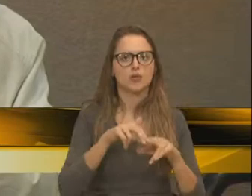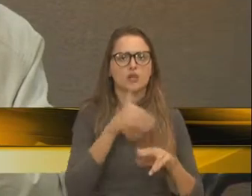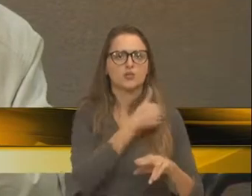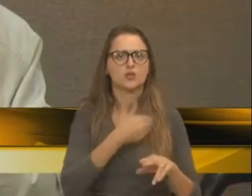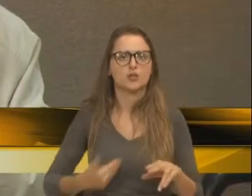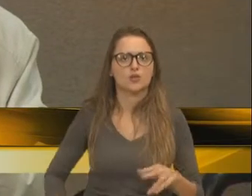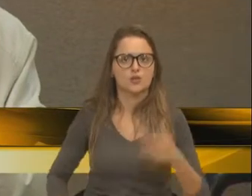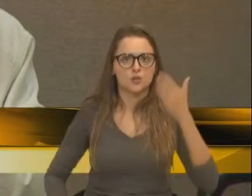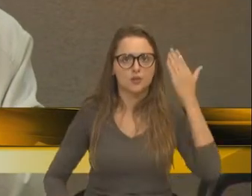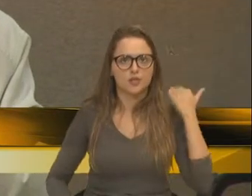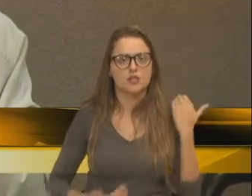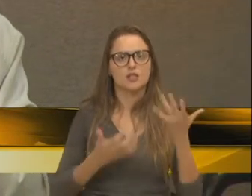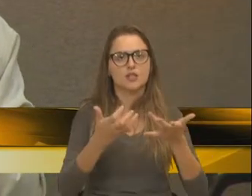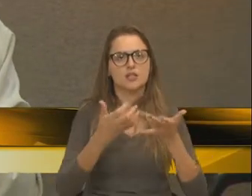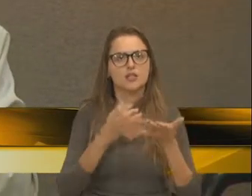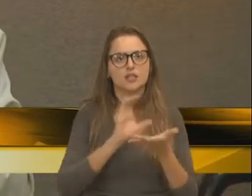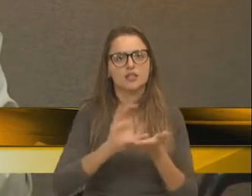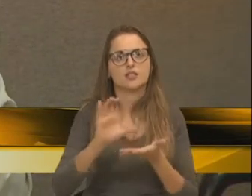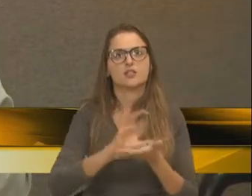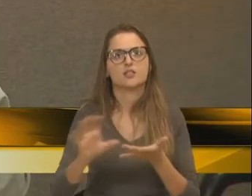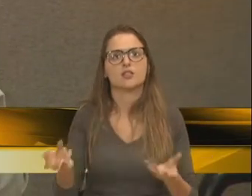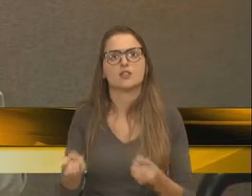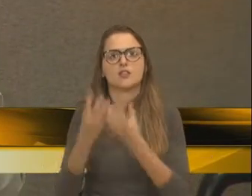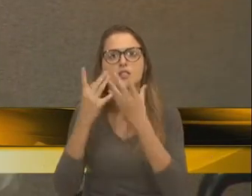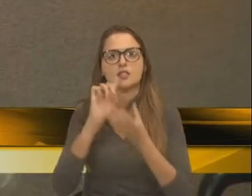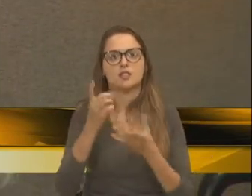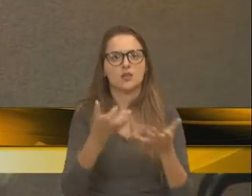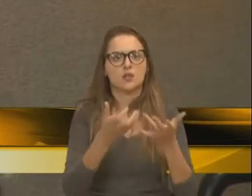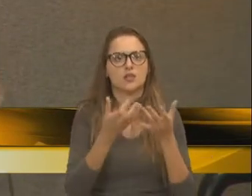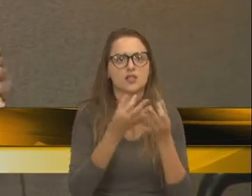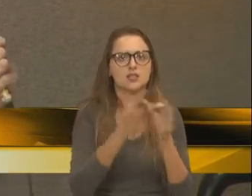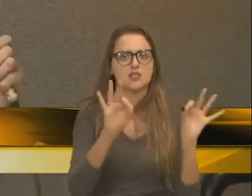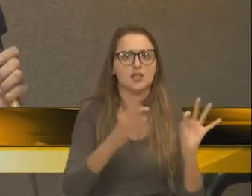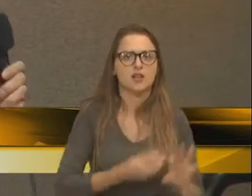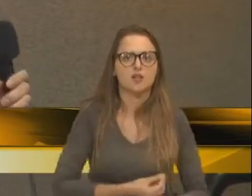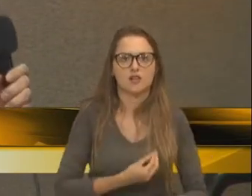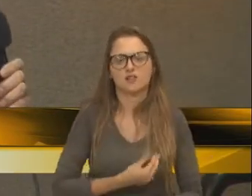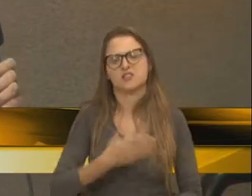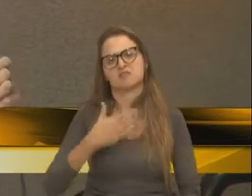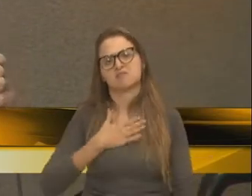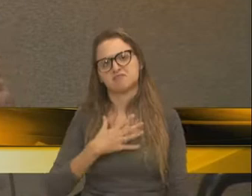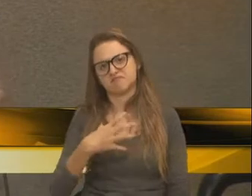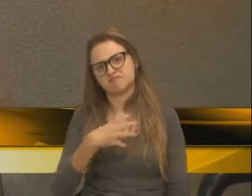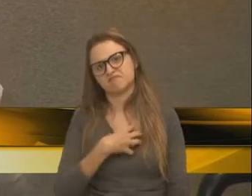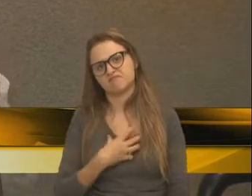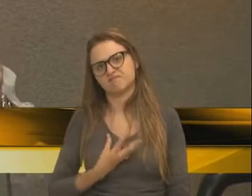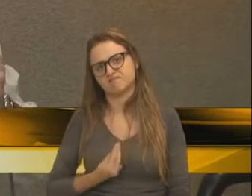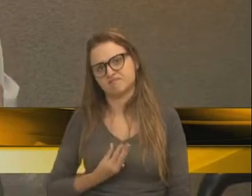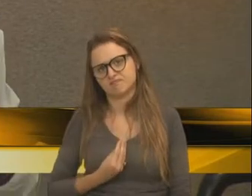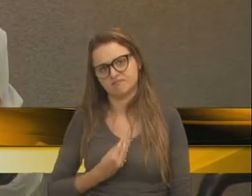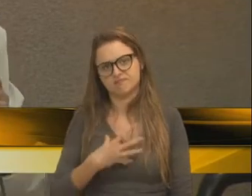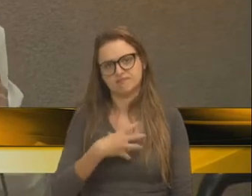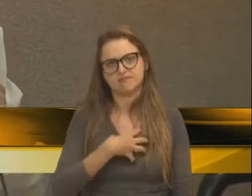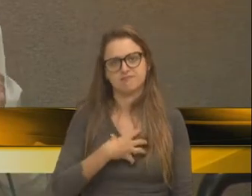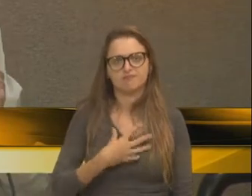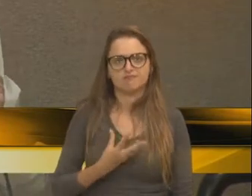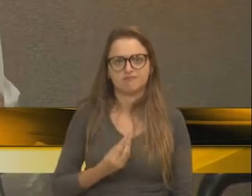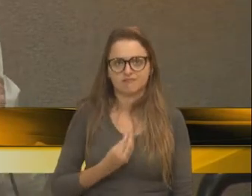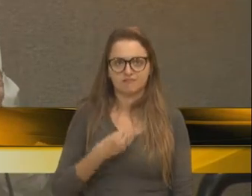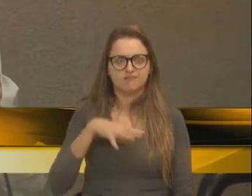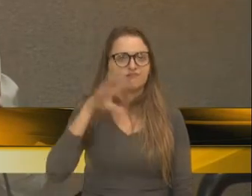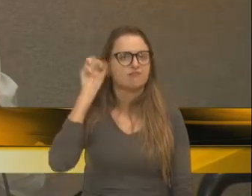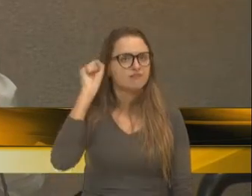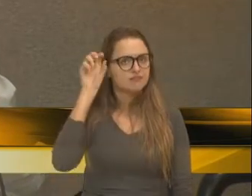preferiram colocar dinheiro em festas do que salvar vidas, meu sentimento de tristeza ouvir